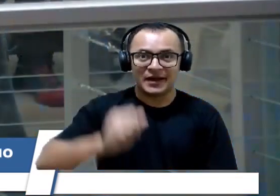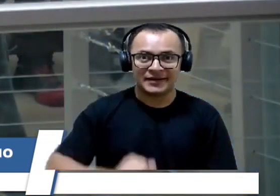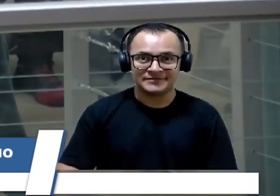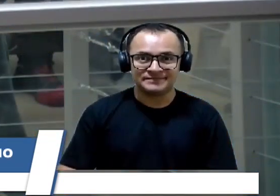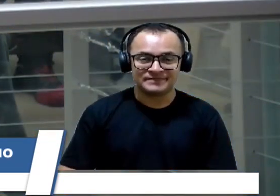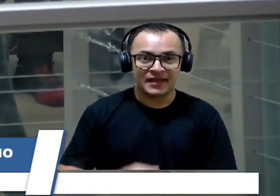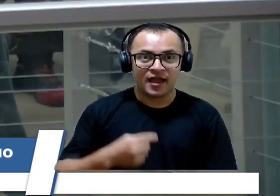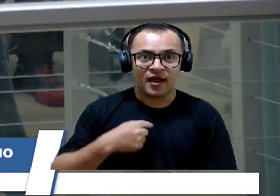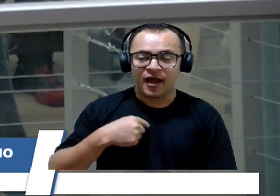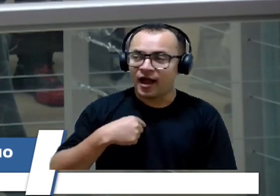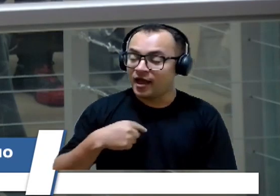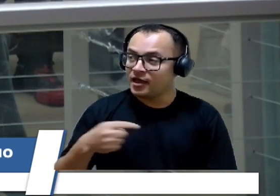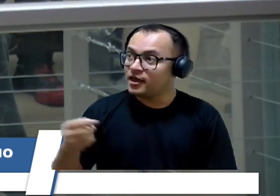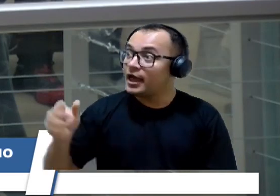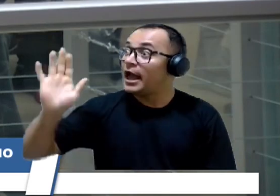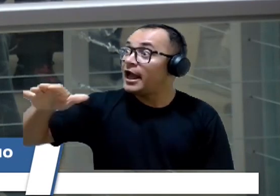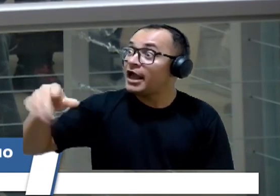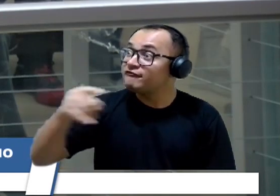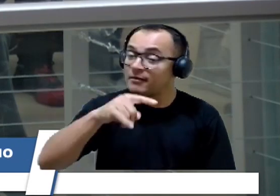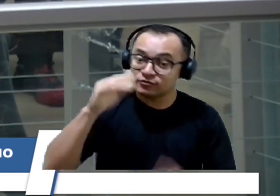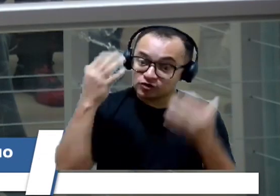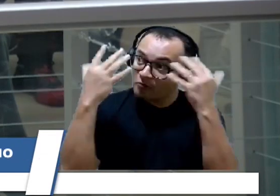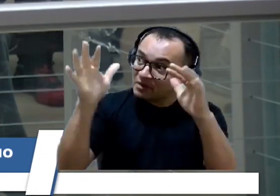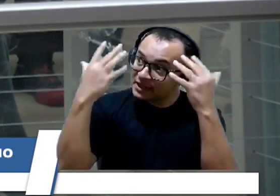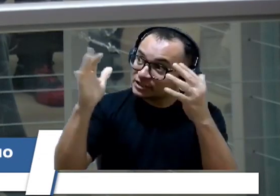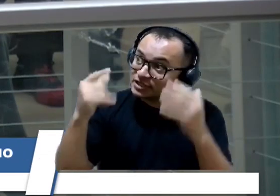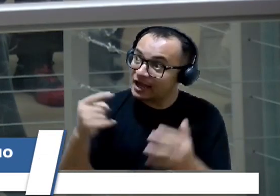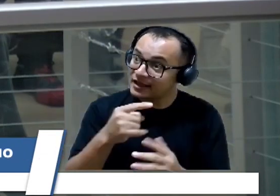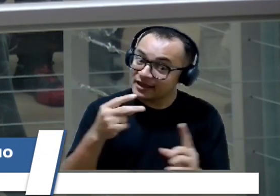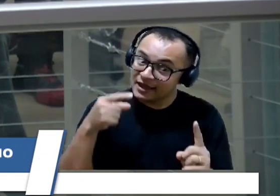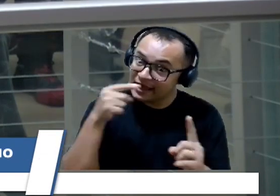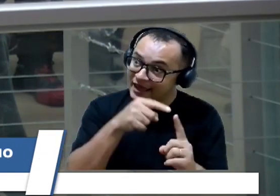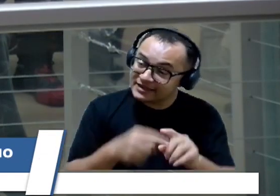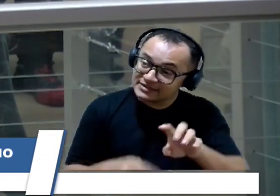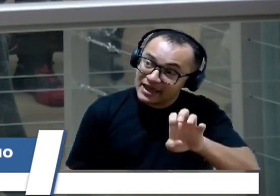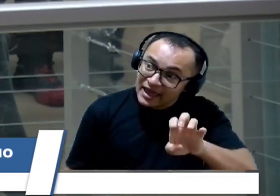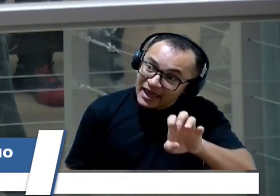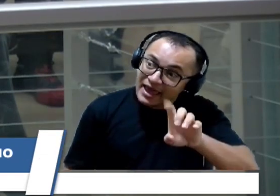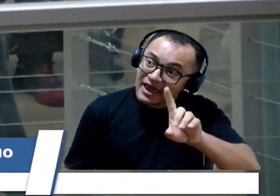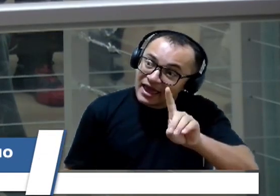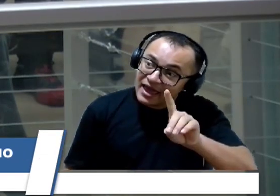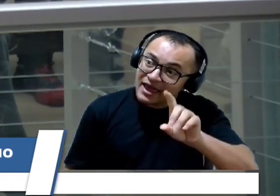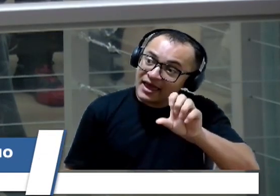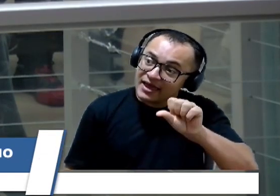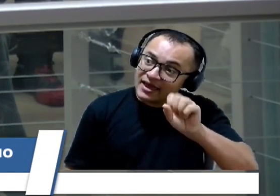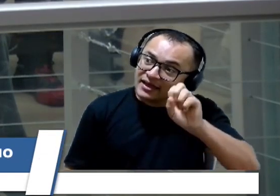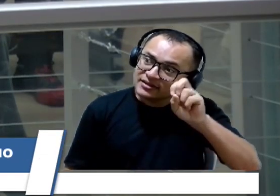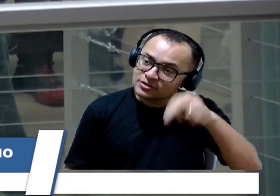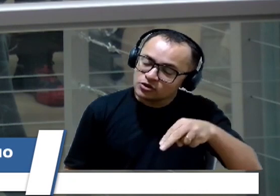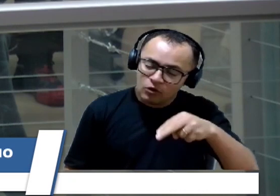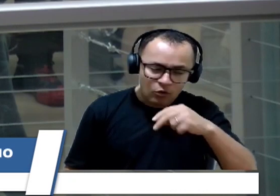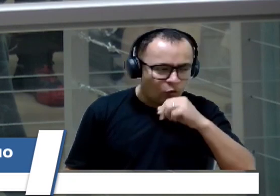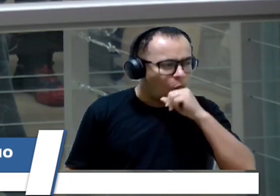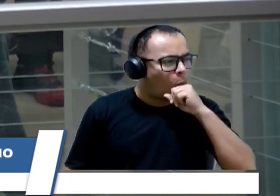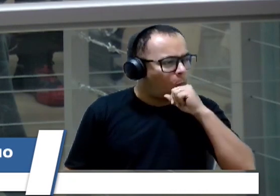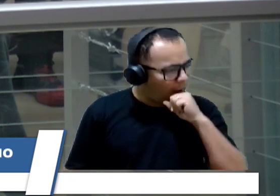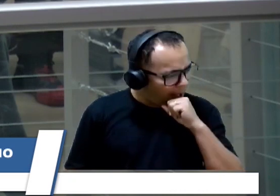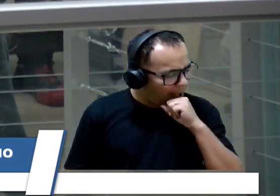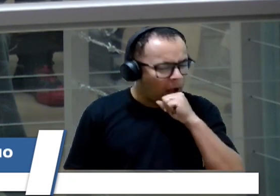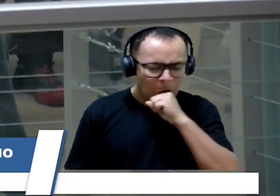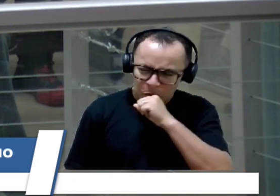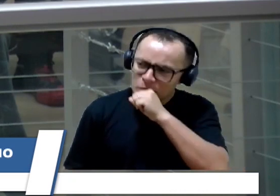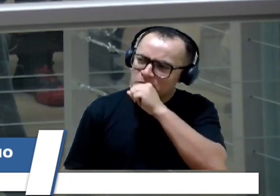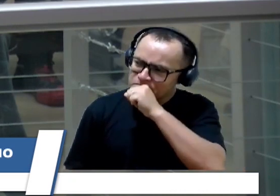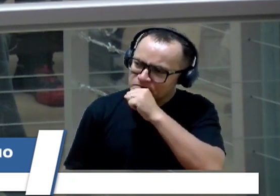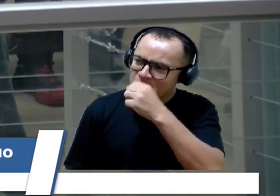homenagem, pensei comigo, falei, que homenagem justa, que homem iluminado, como